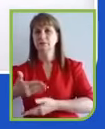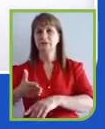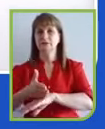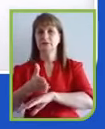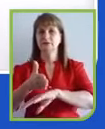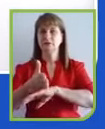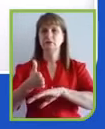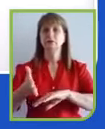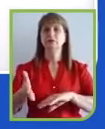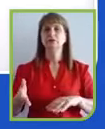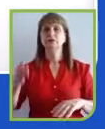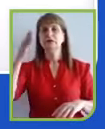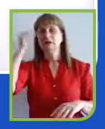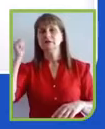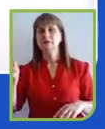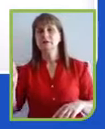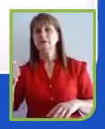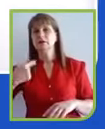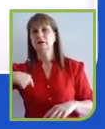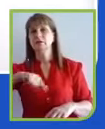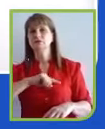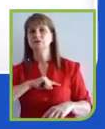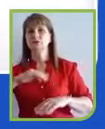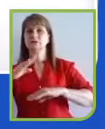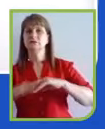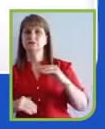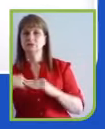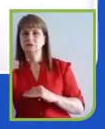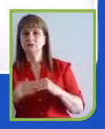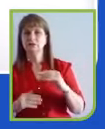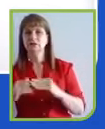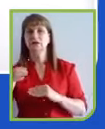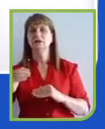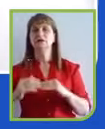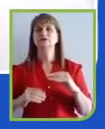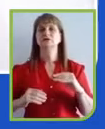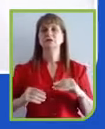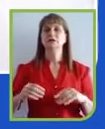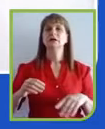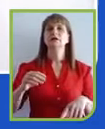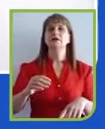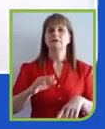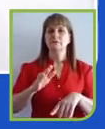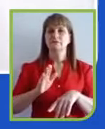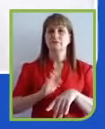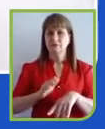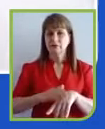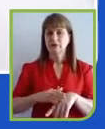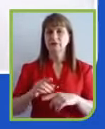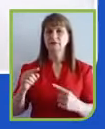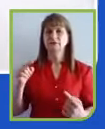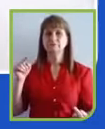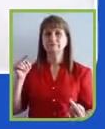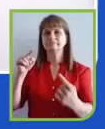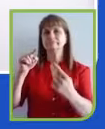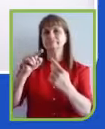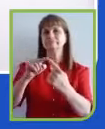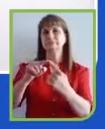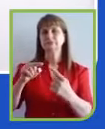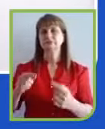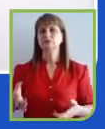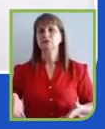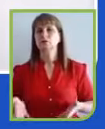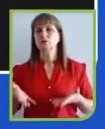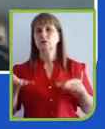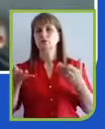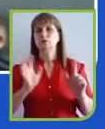saber que as nossas atividades é que realmente estão causando esses impactos. Legal, Rodolfo. Agora uma pergunta daquelas tipo muito